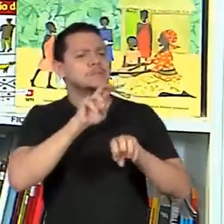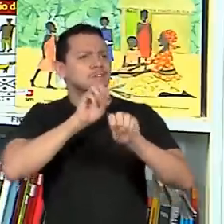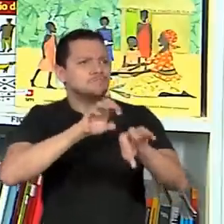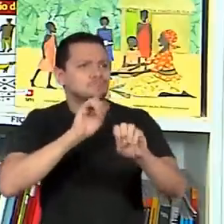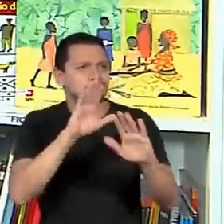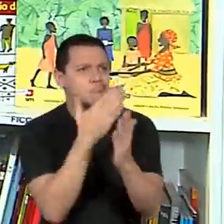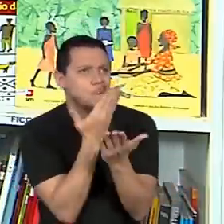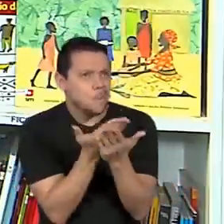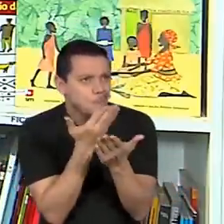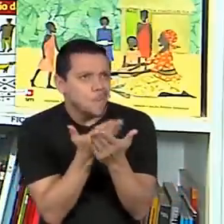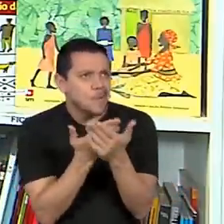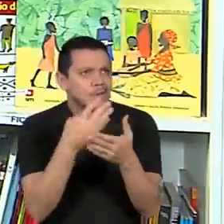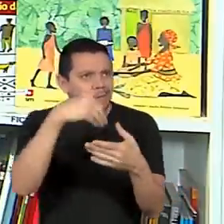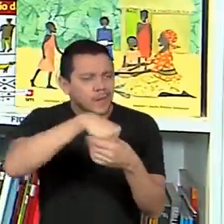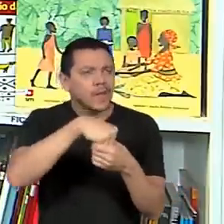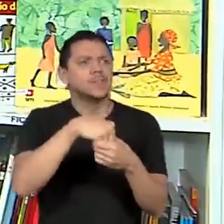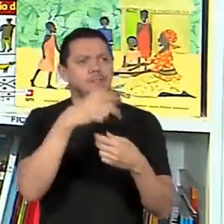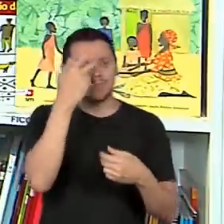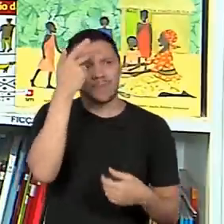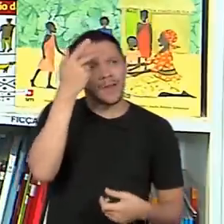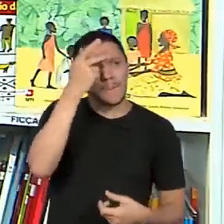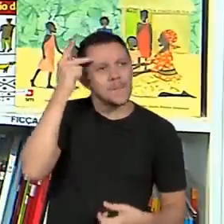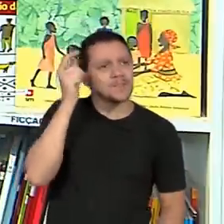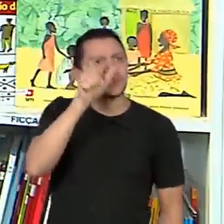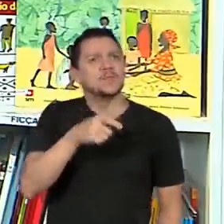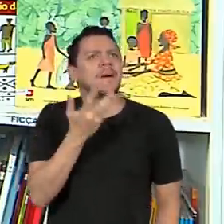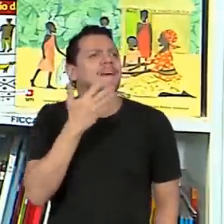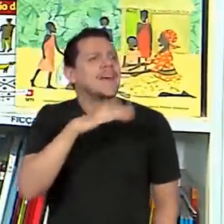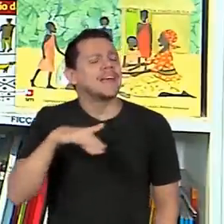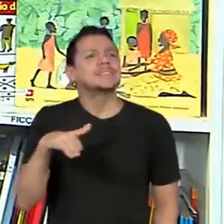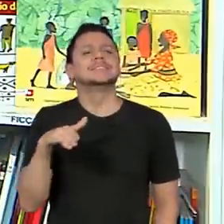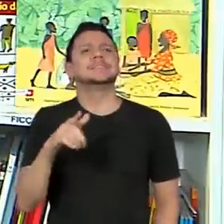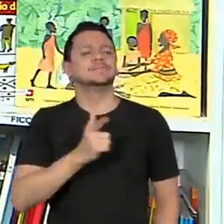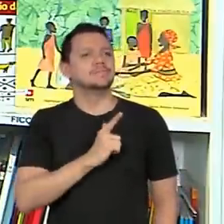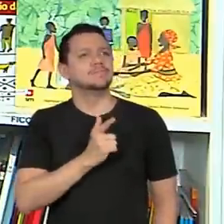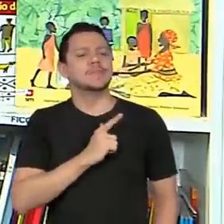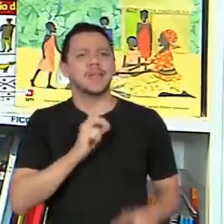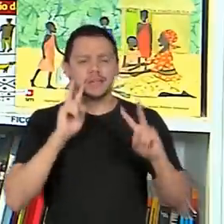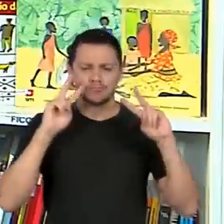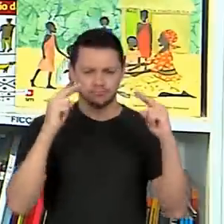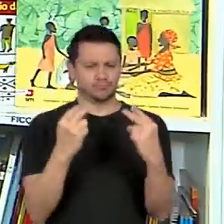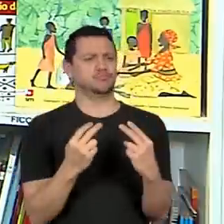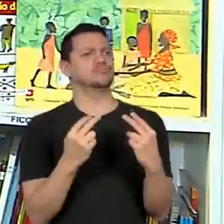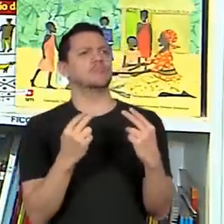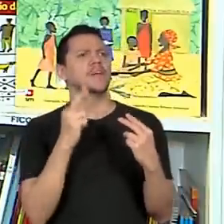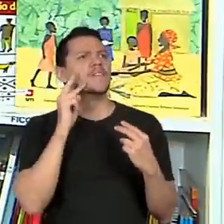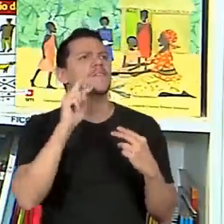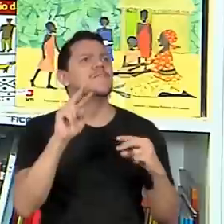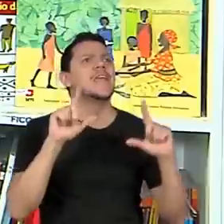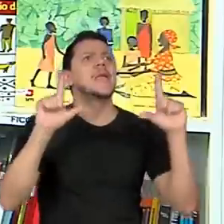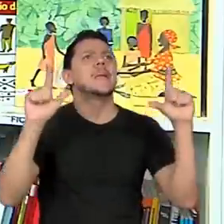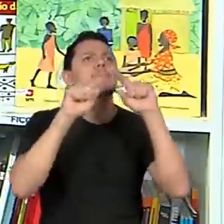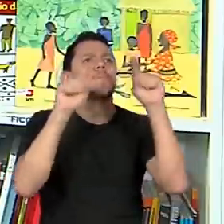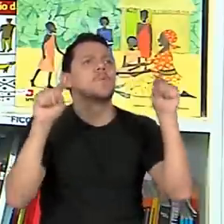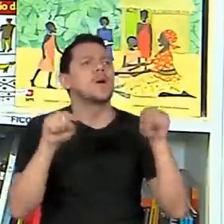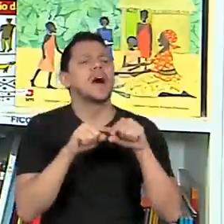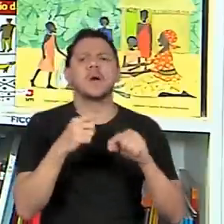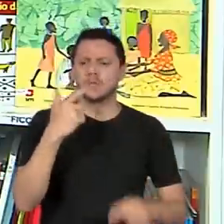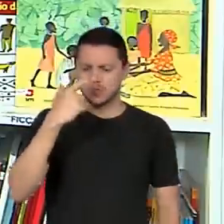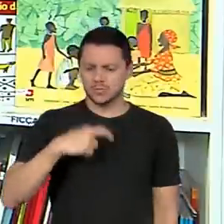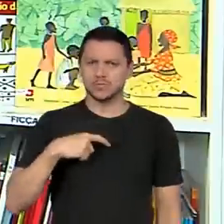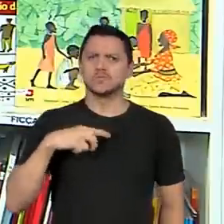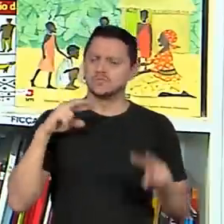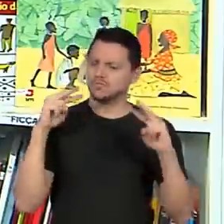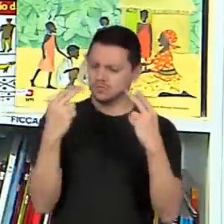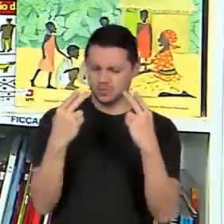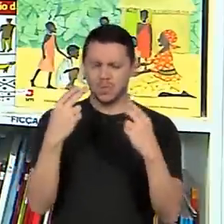criança poder se reconhecer, olhar no mural e ver o quanto ela é bonita, o quanto é importante, o quanto ela